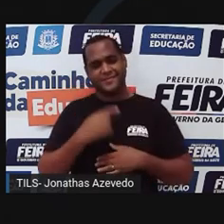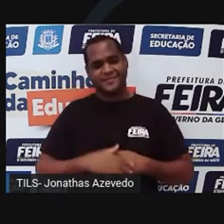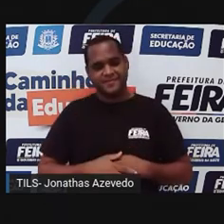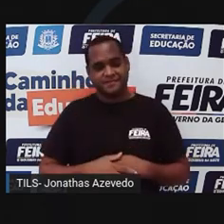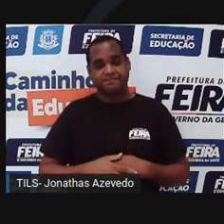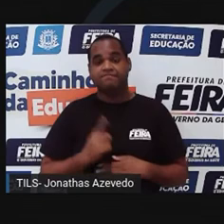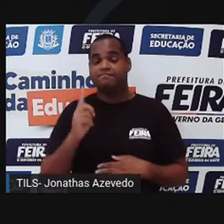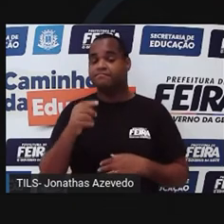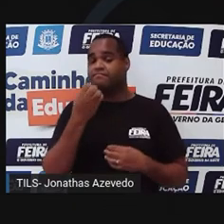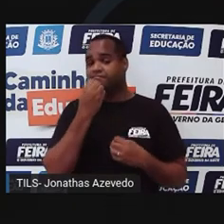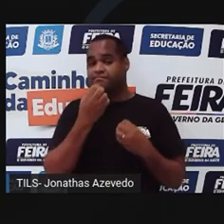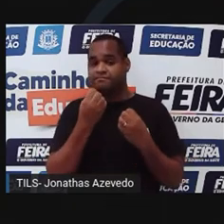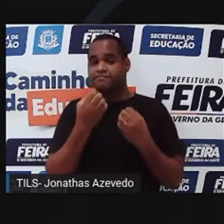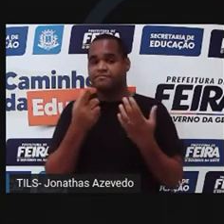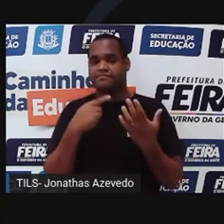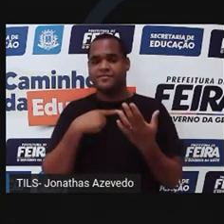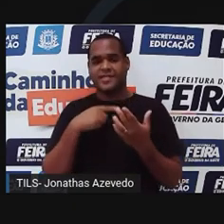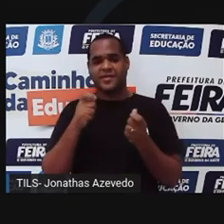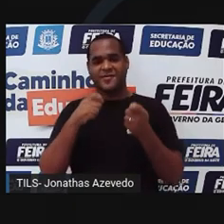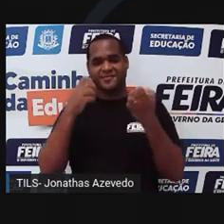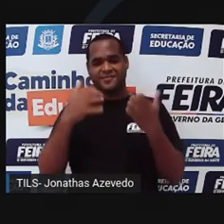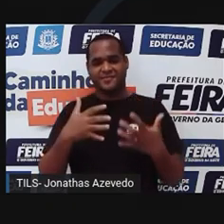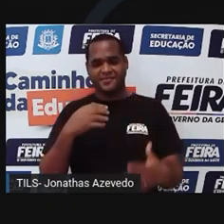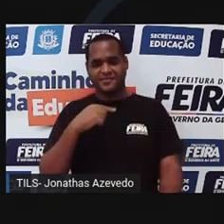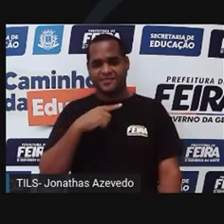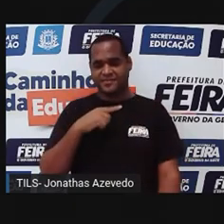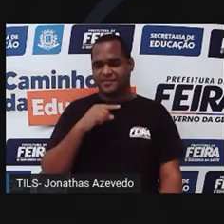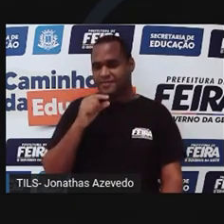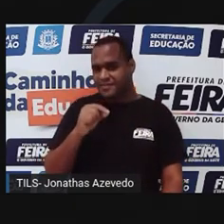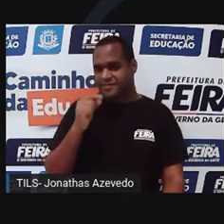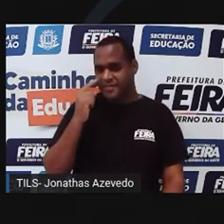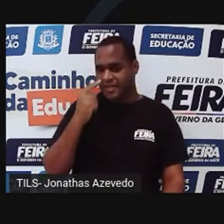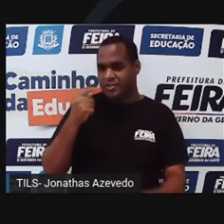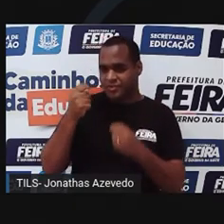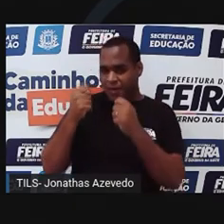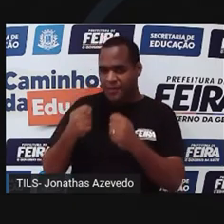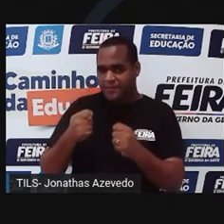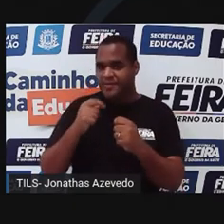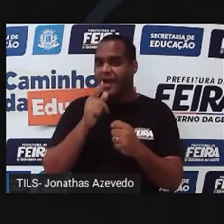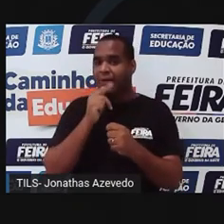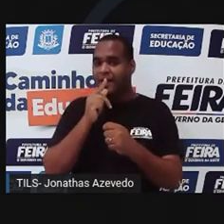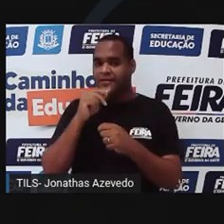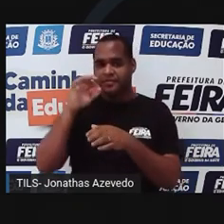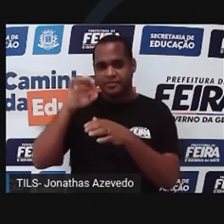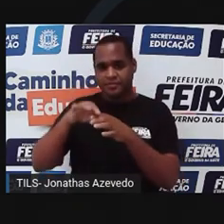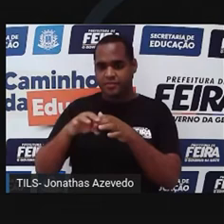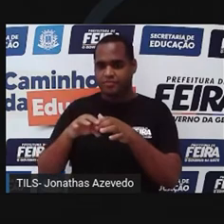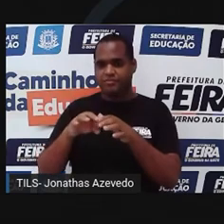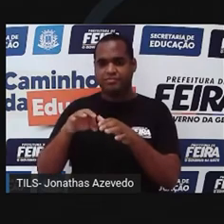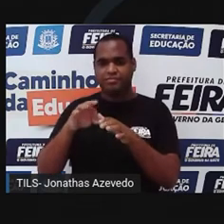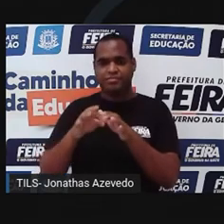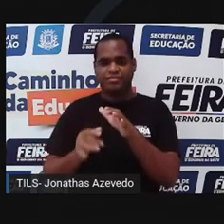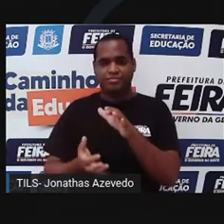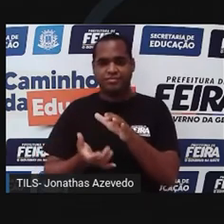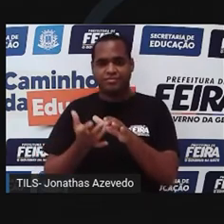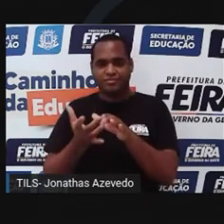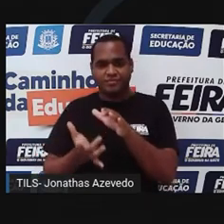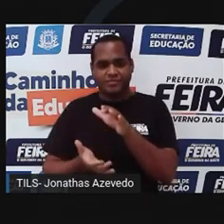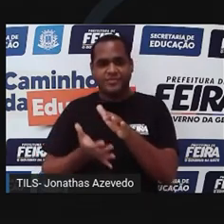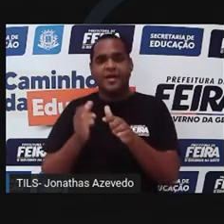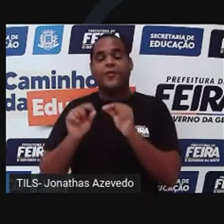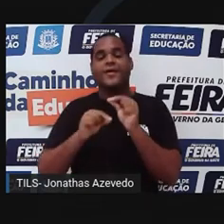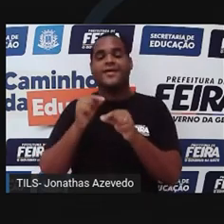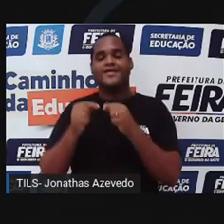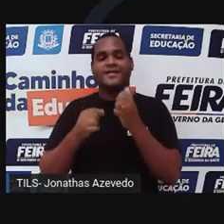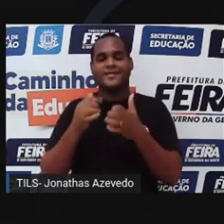É por isso que se eu colocar esse cubo de chumbo neste copo com água, ele afunda, devido à sua